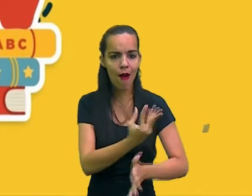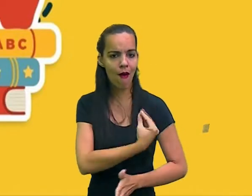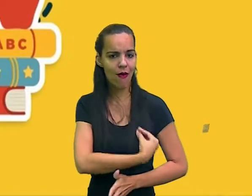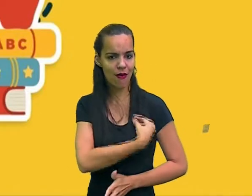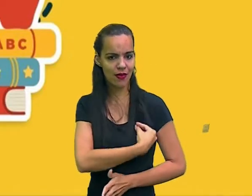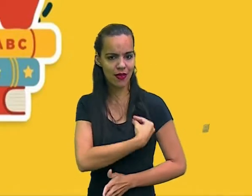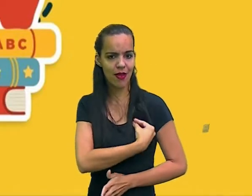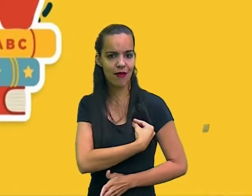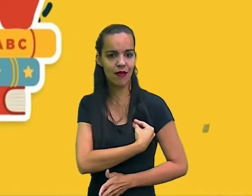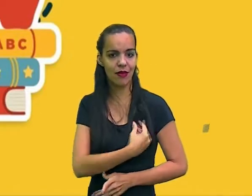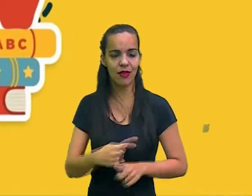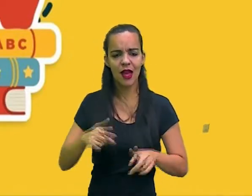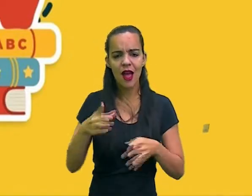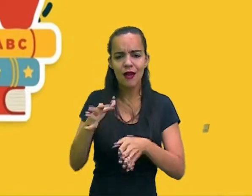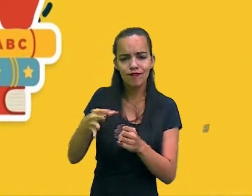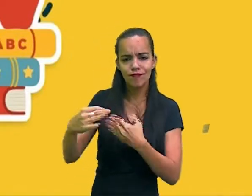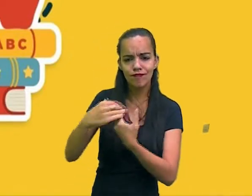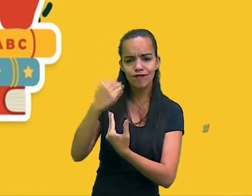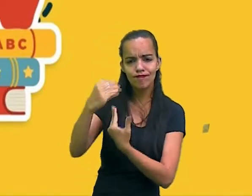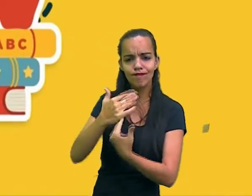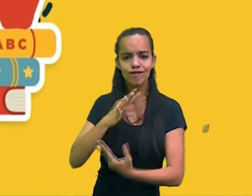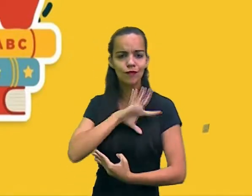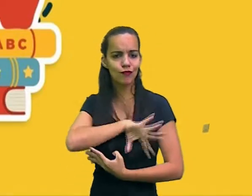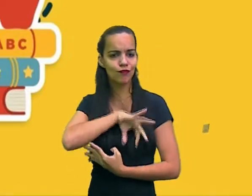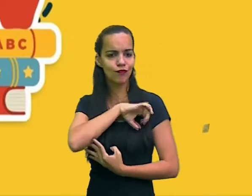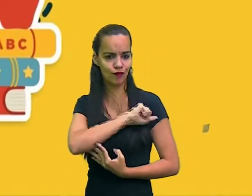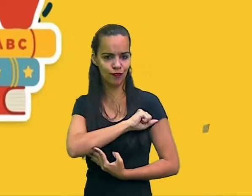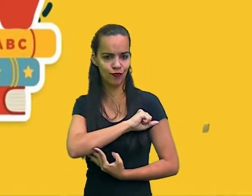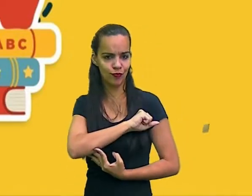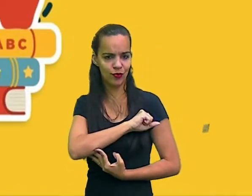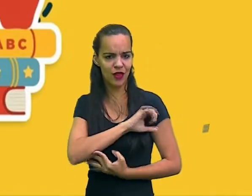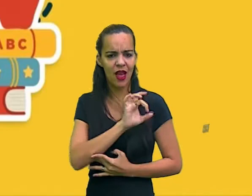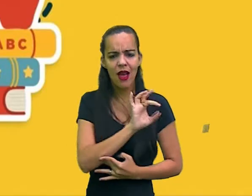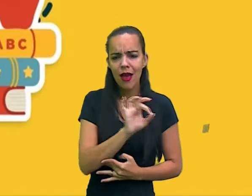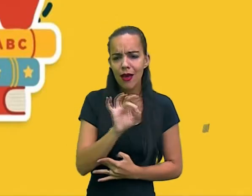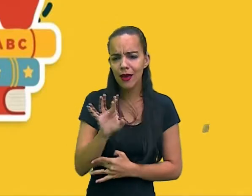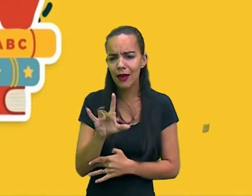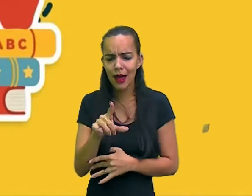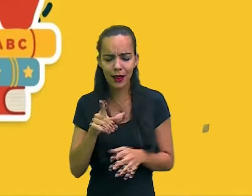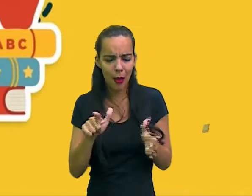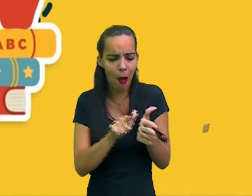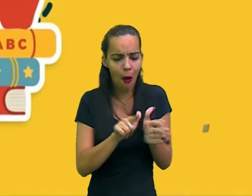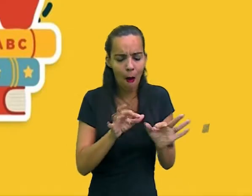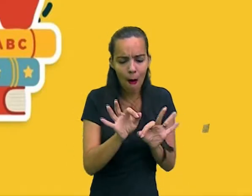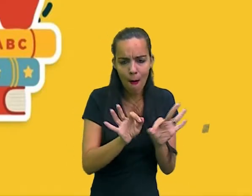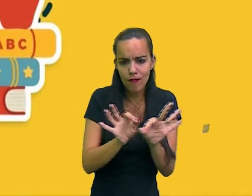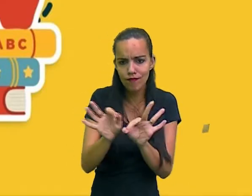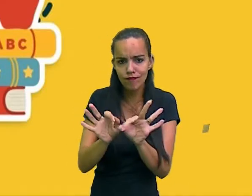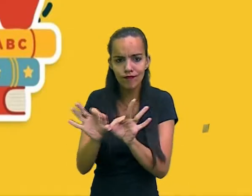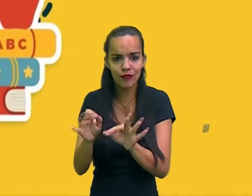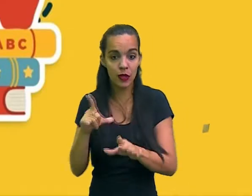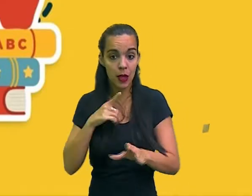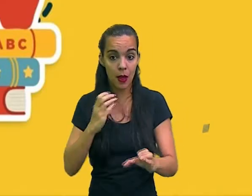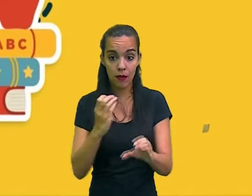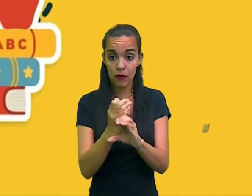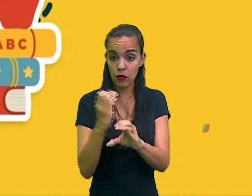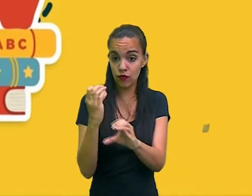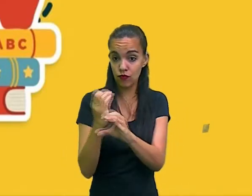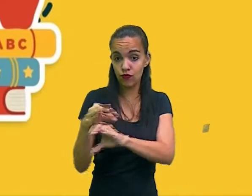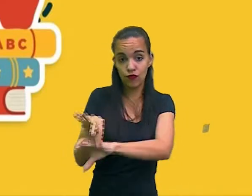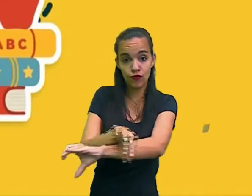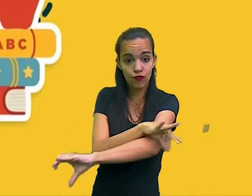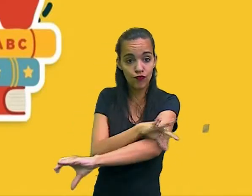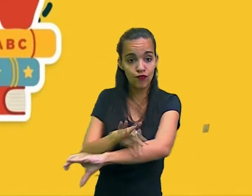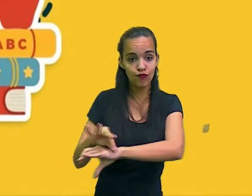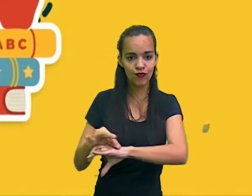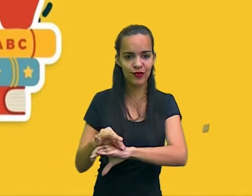nota de uma partitura, no projeto de arquitetura, em toda teoria, tudo o que se